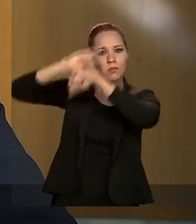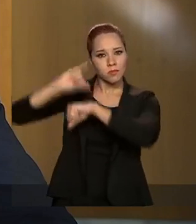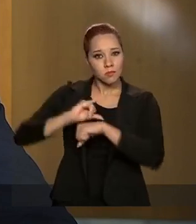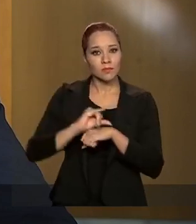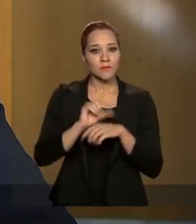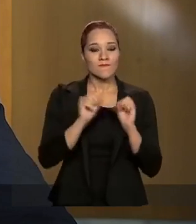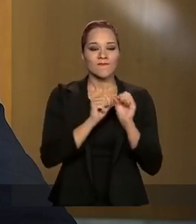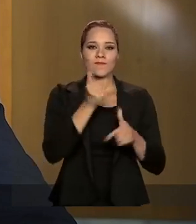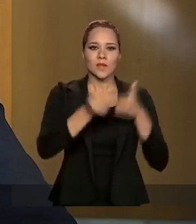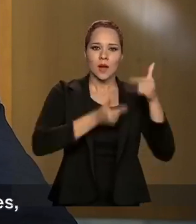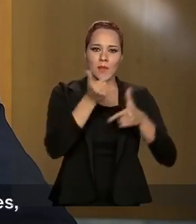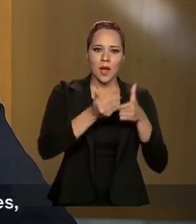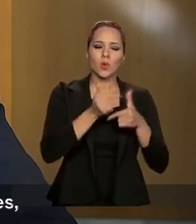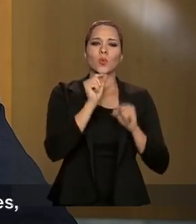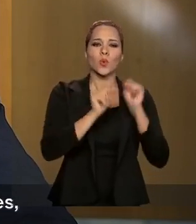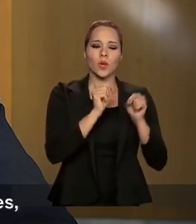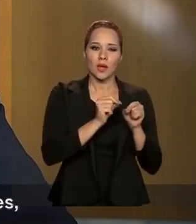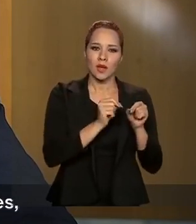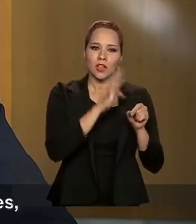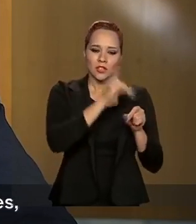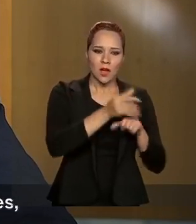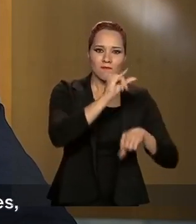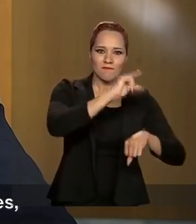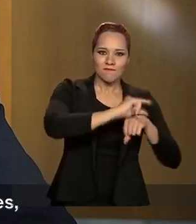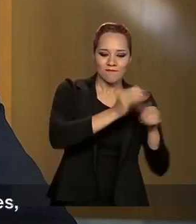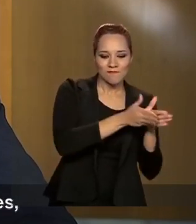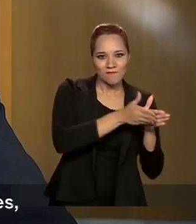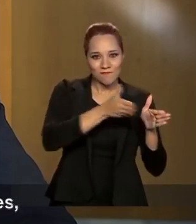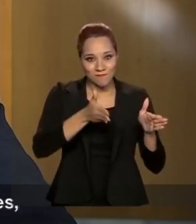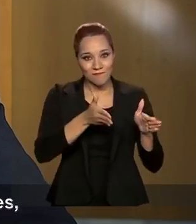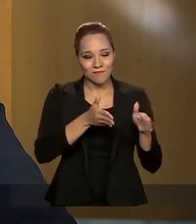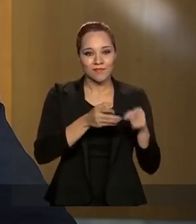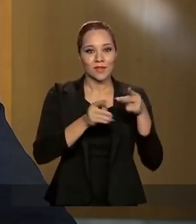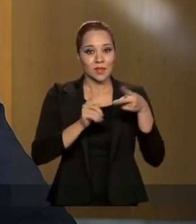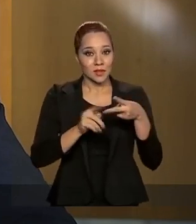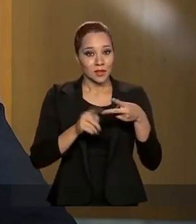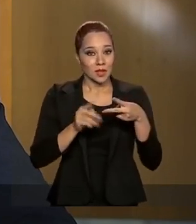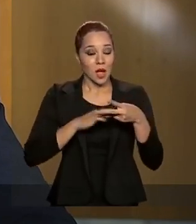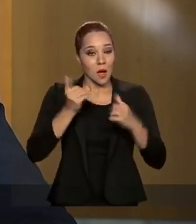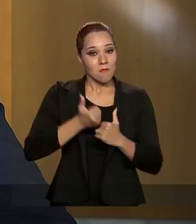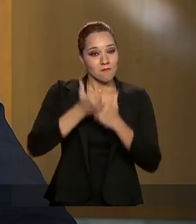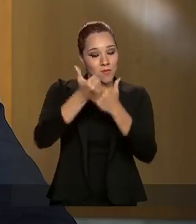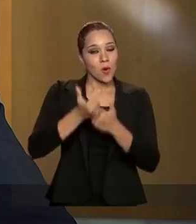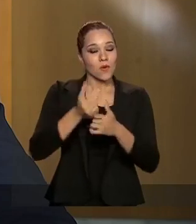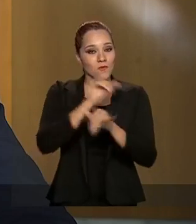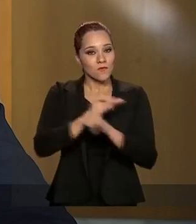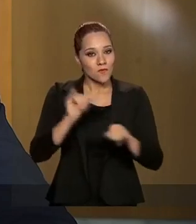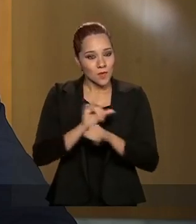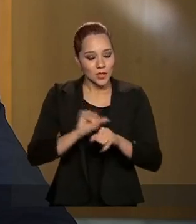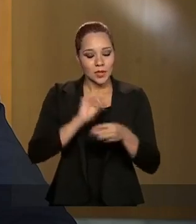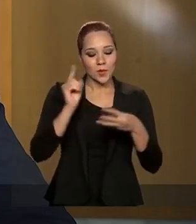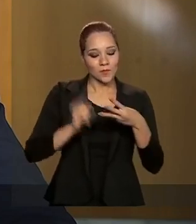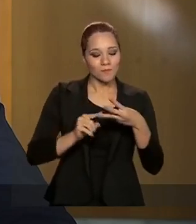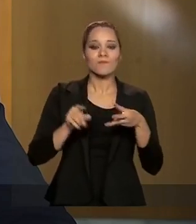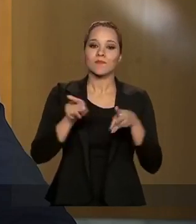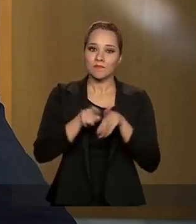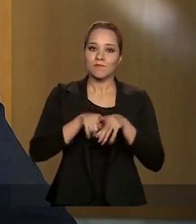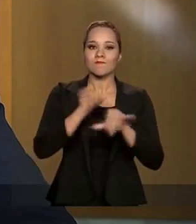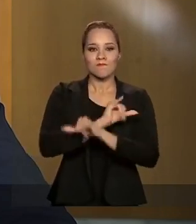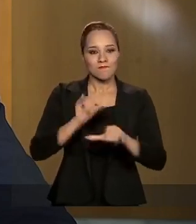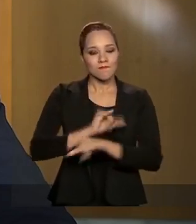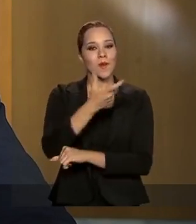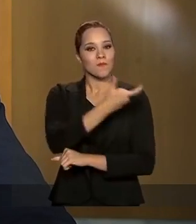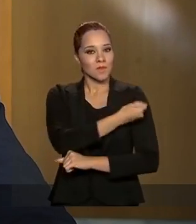Realizam ações que vão desde a montagem de postos de triagens de pacientes, apoio a campanhas informativas e campanhas de